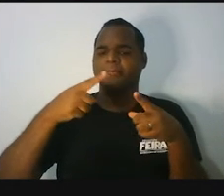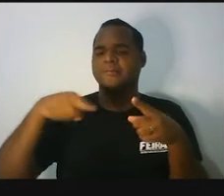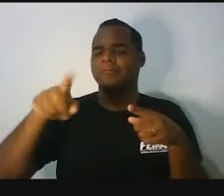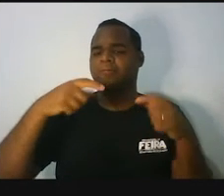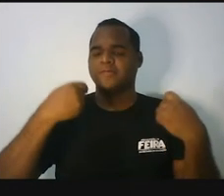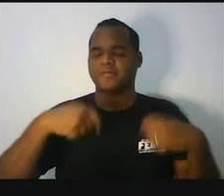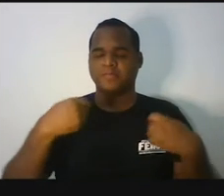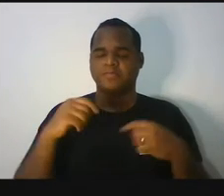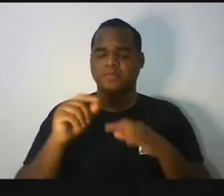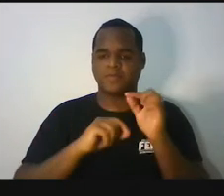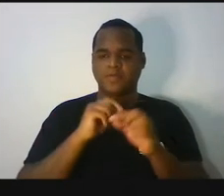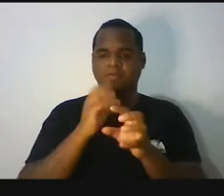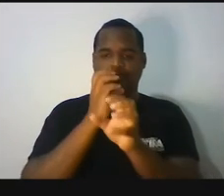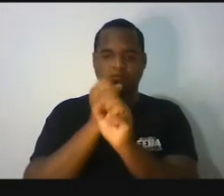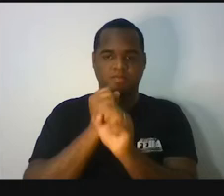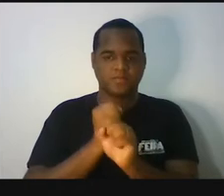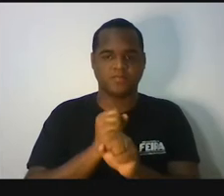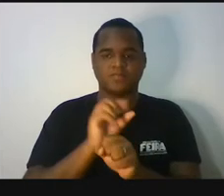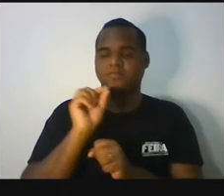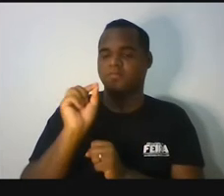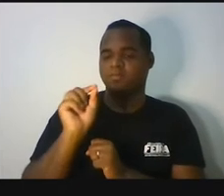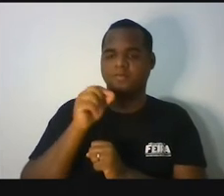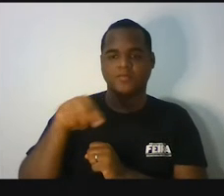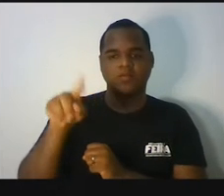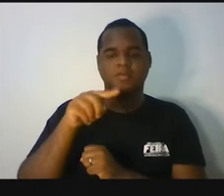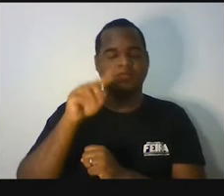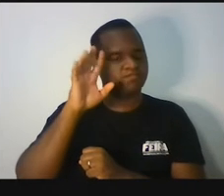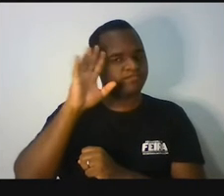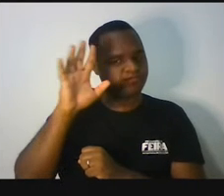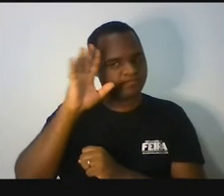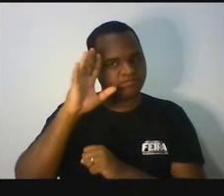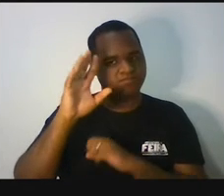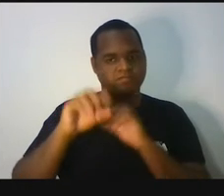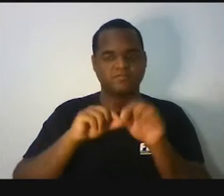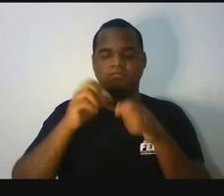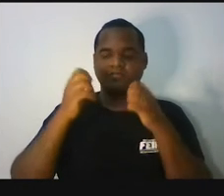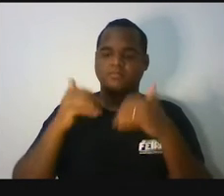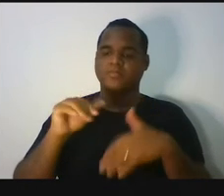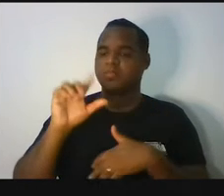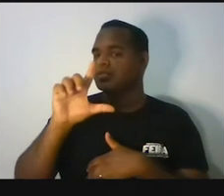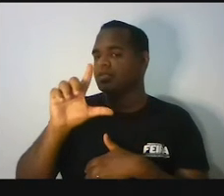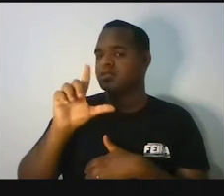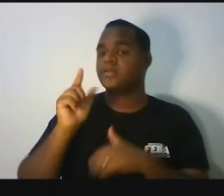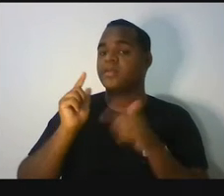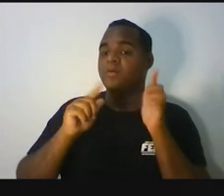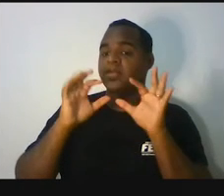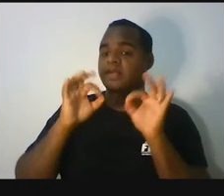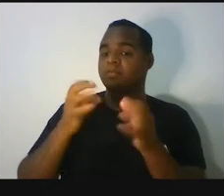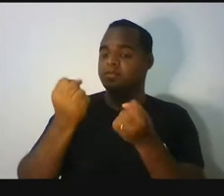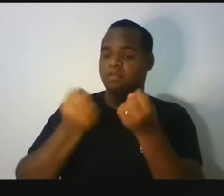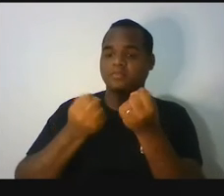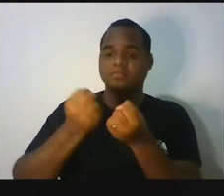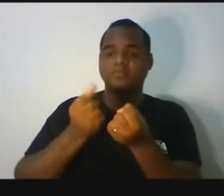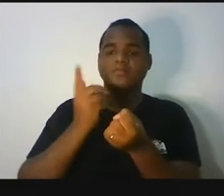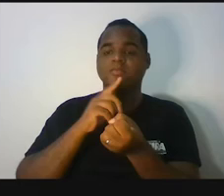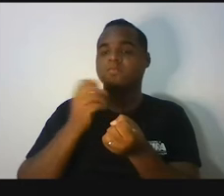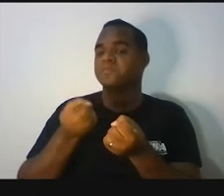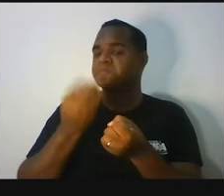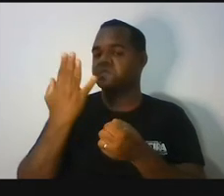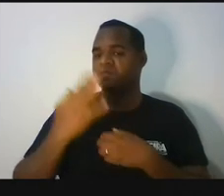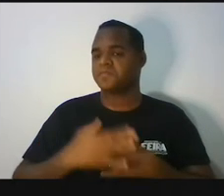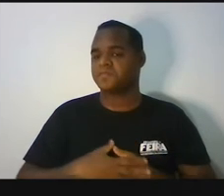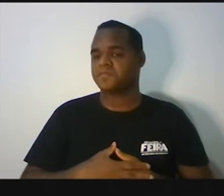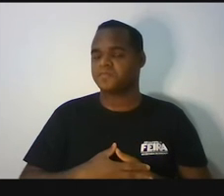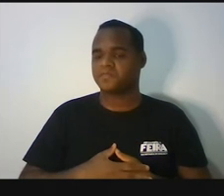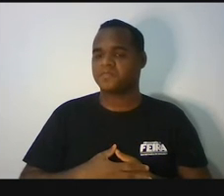de conta para descobrir quantos litros cabem no tanque do carro? Então, a gente está